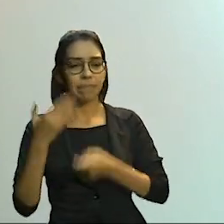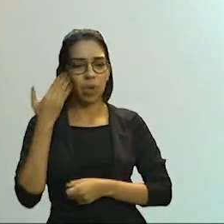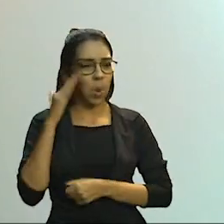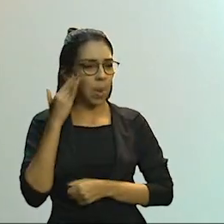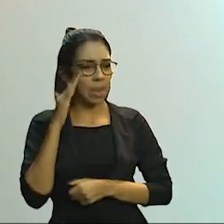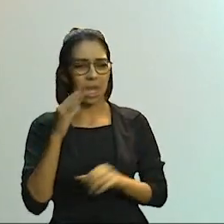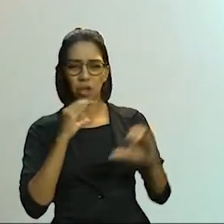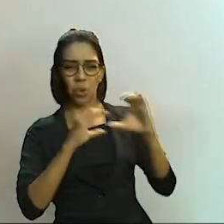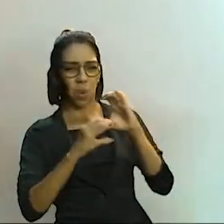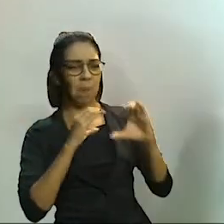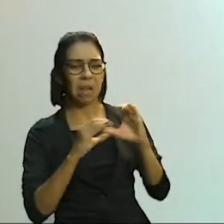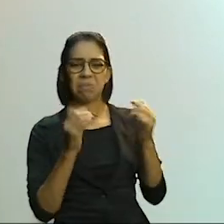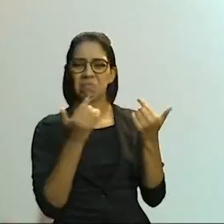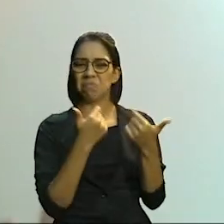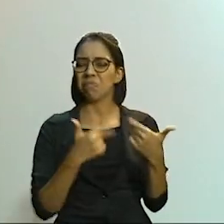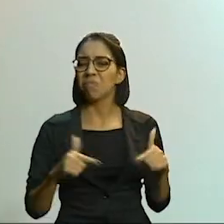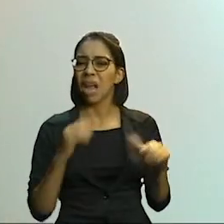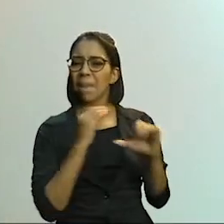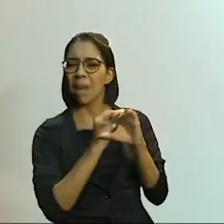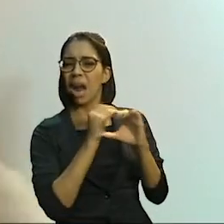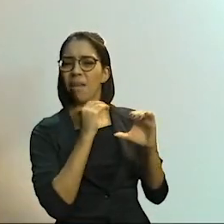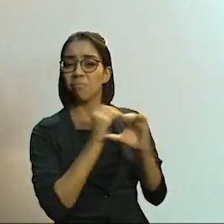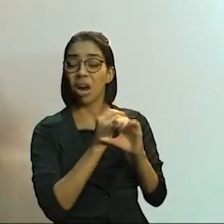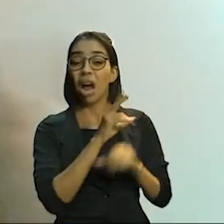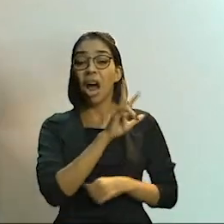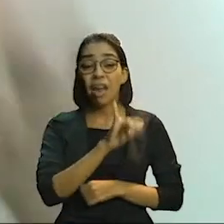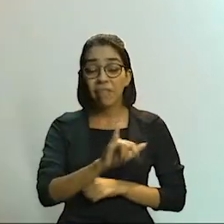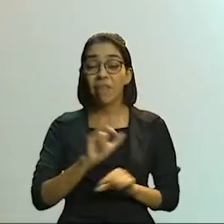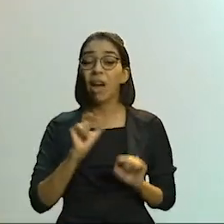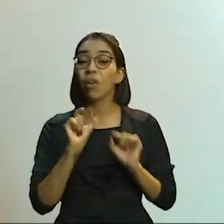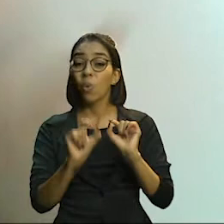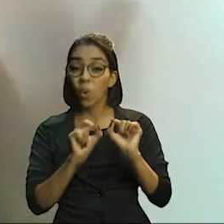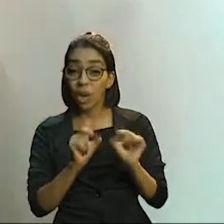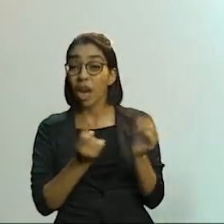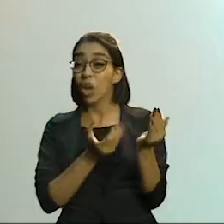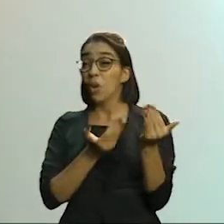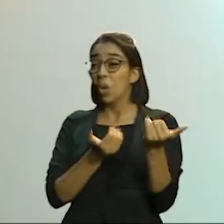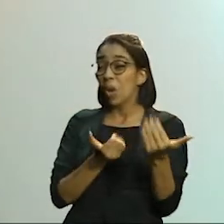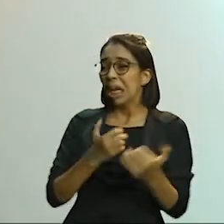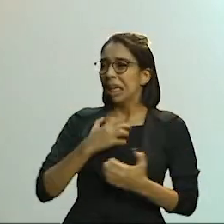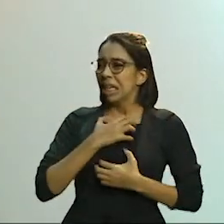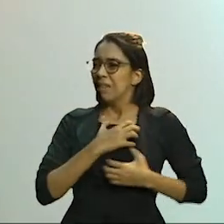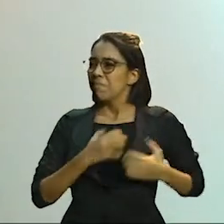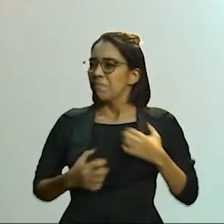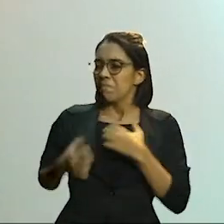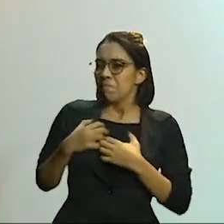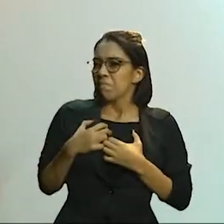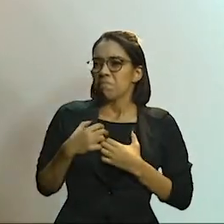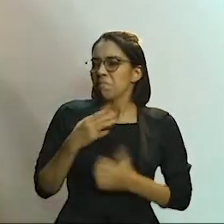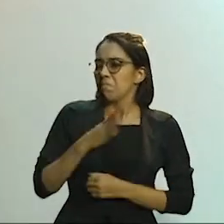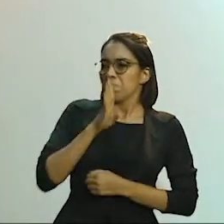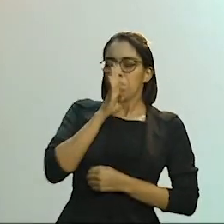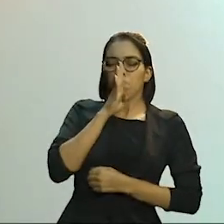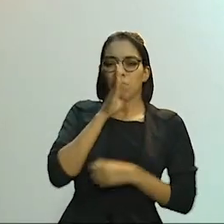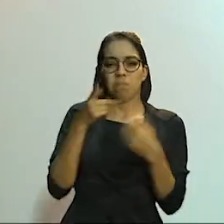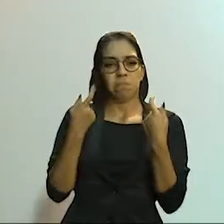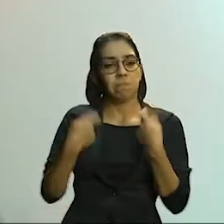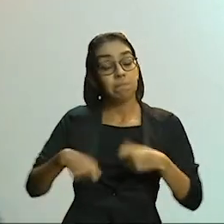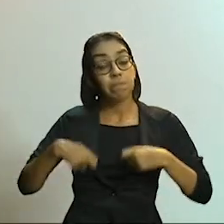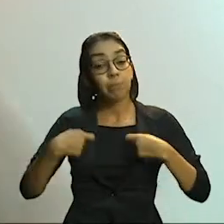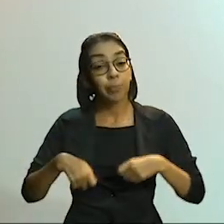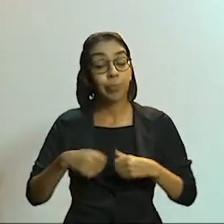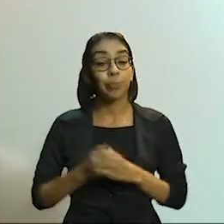jovens, de forma a potencializar isso que eles têm a oferecer, e dessa forma